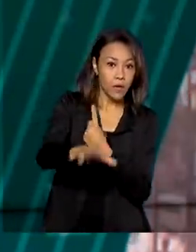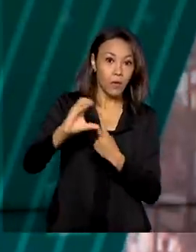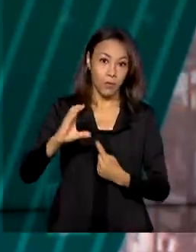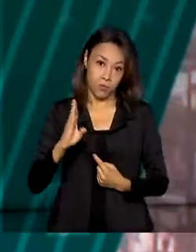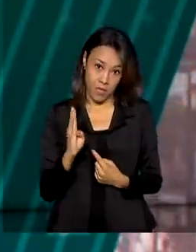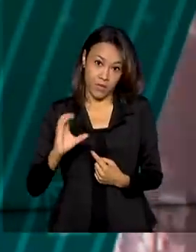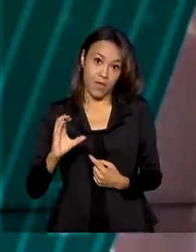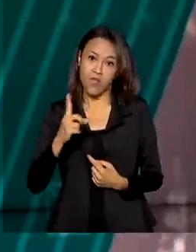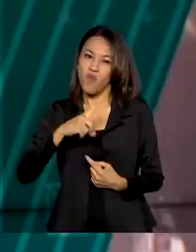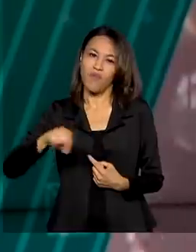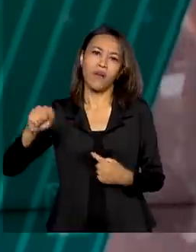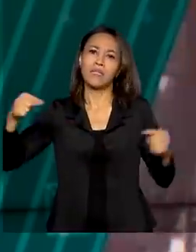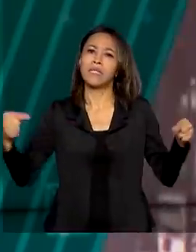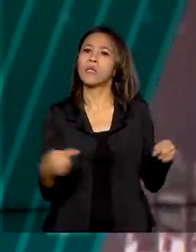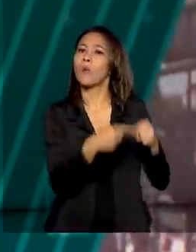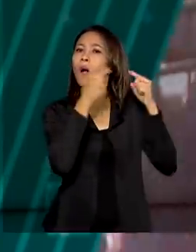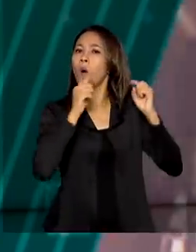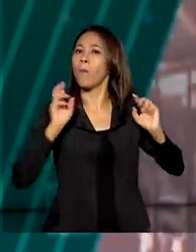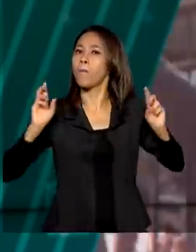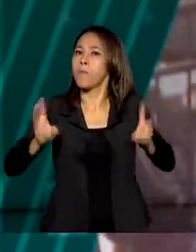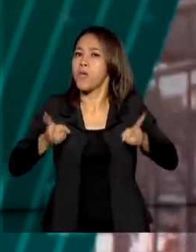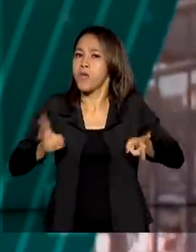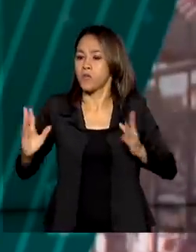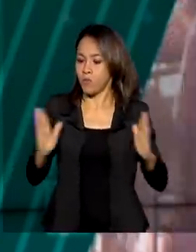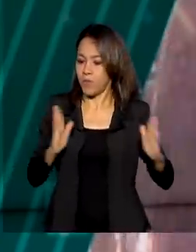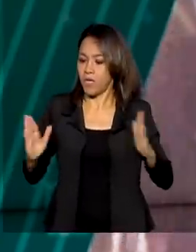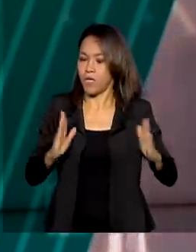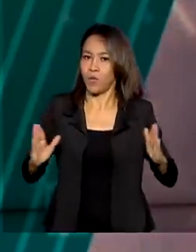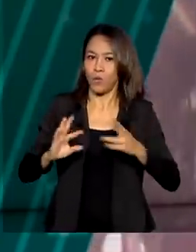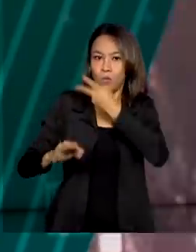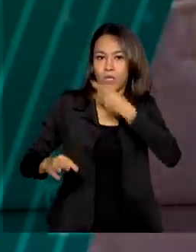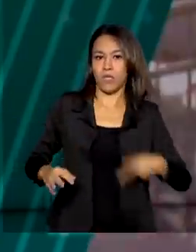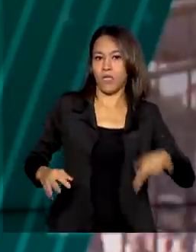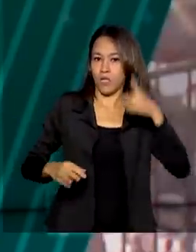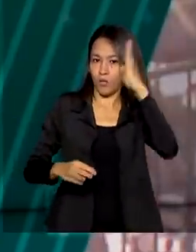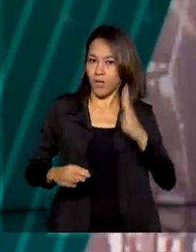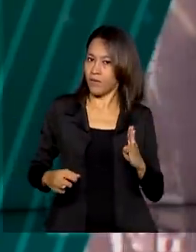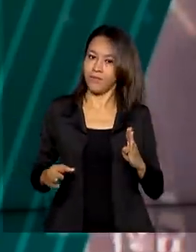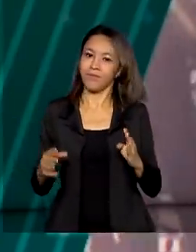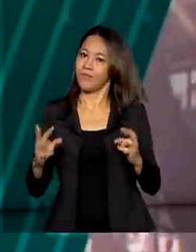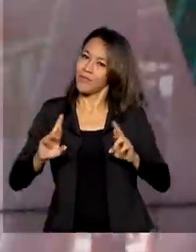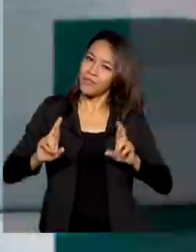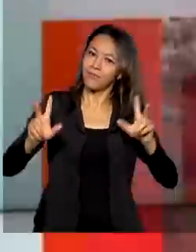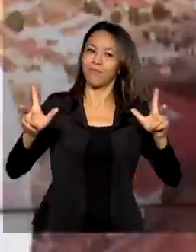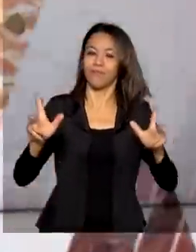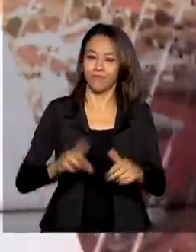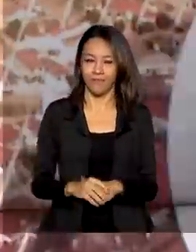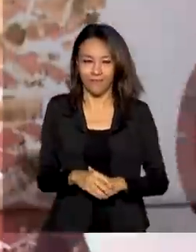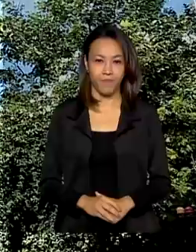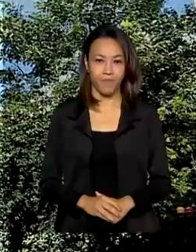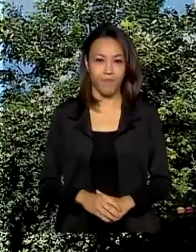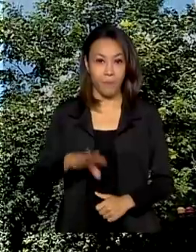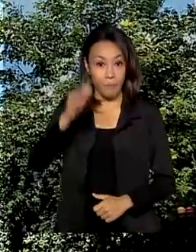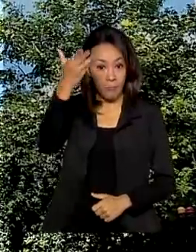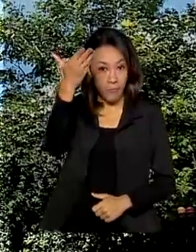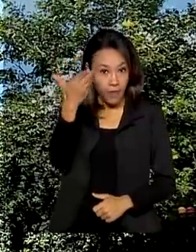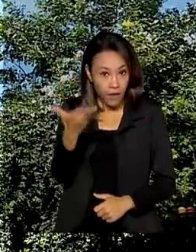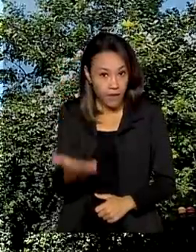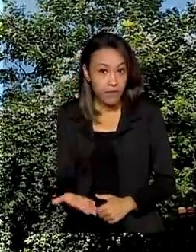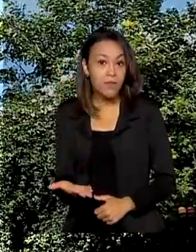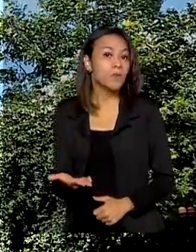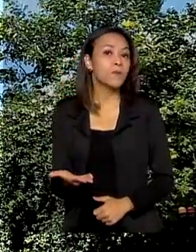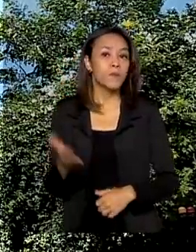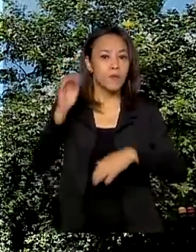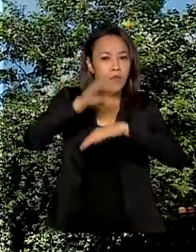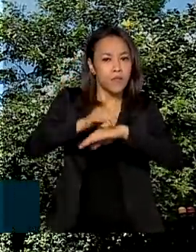com o mandato do chefe do Poder Executivo, o que garante independência ainda maior à instituição. A